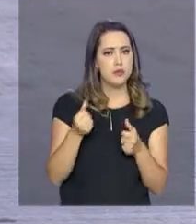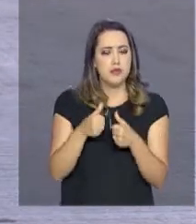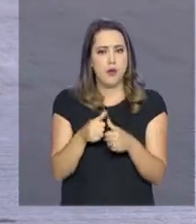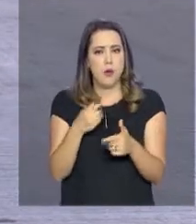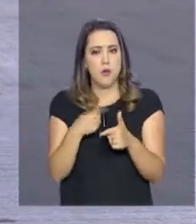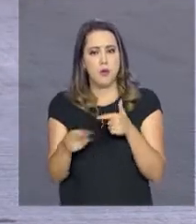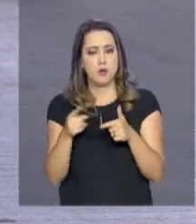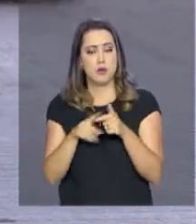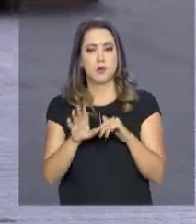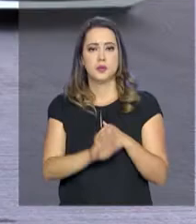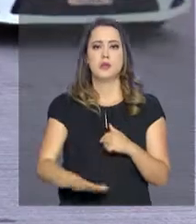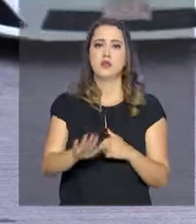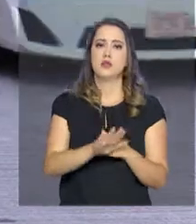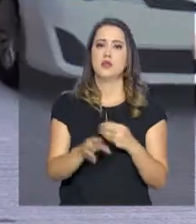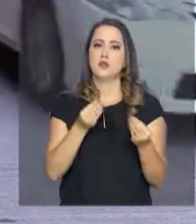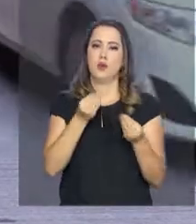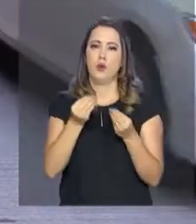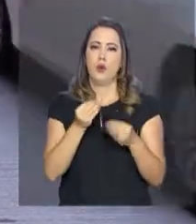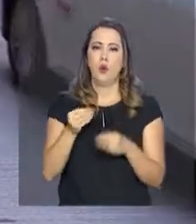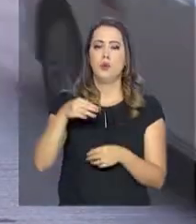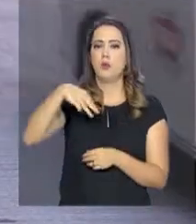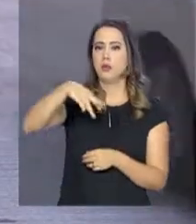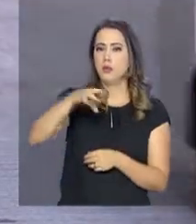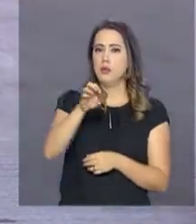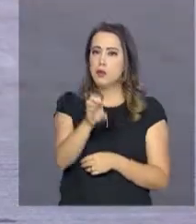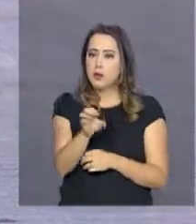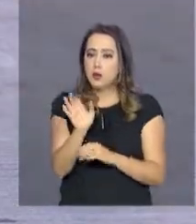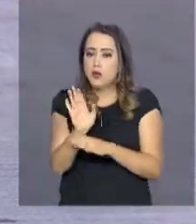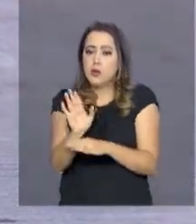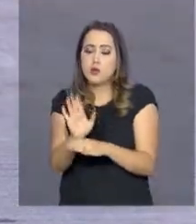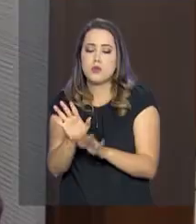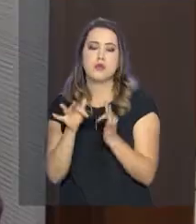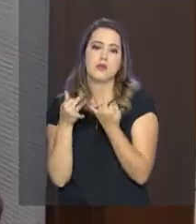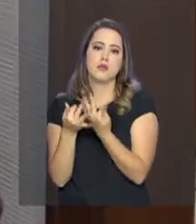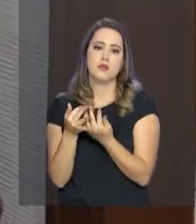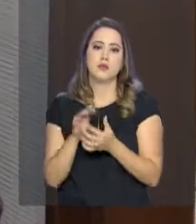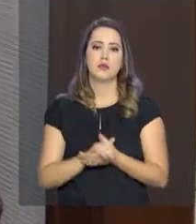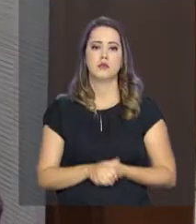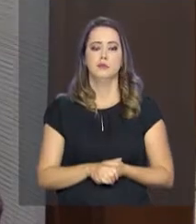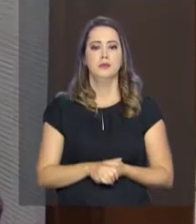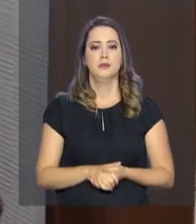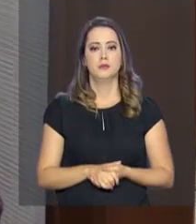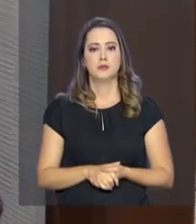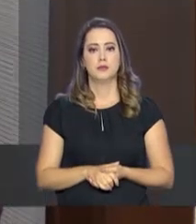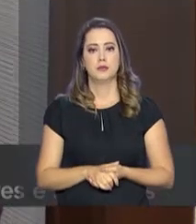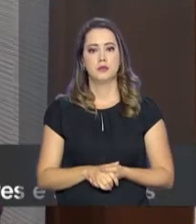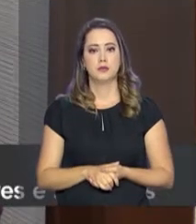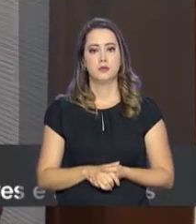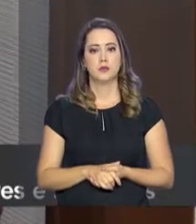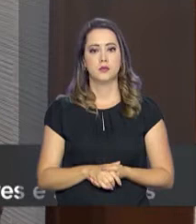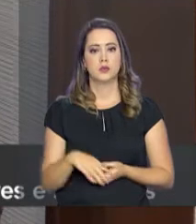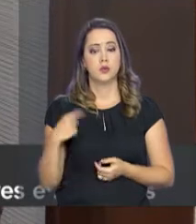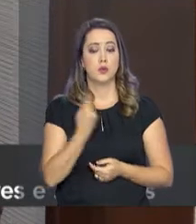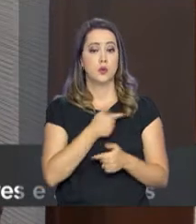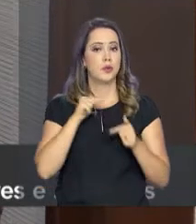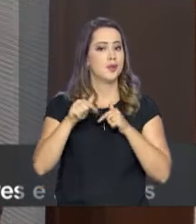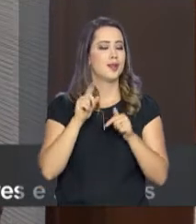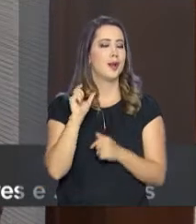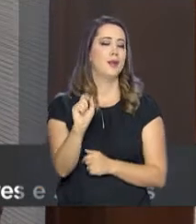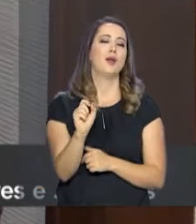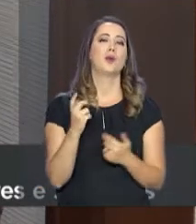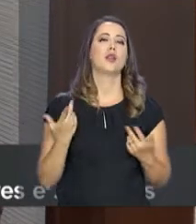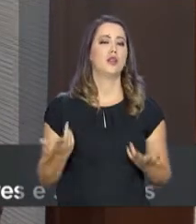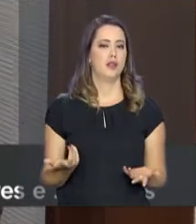crianças e o que o Itamaraty tem feito para prestar apoio a essas famílias. O papel que a gente pode fazer é minimizar ao máximo